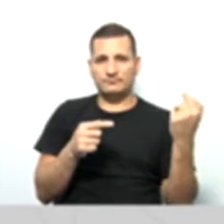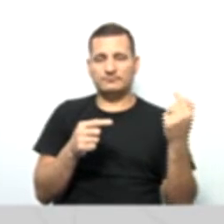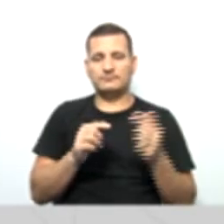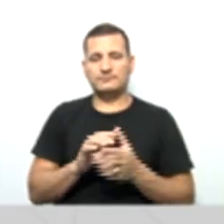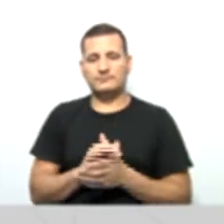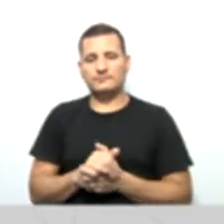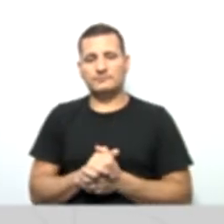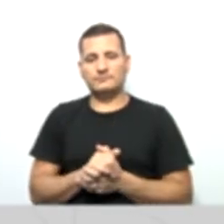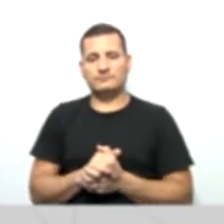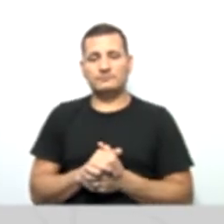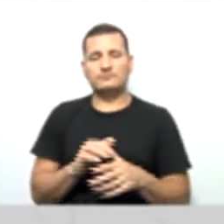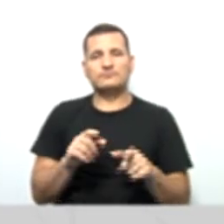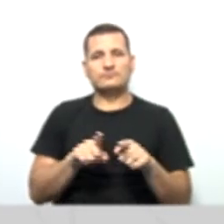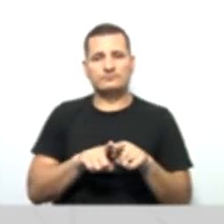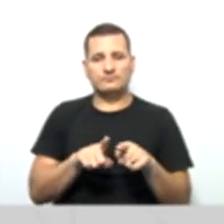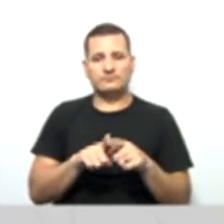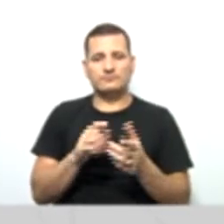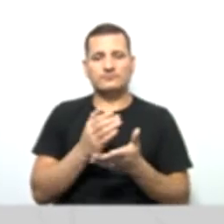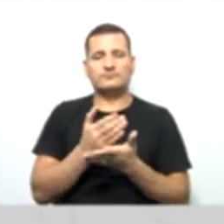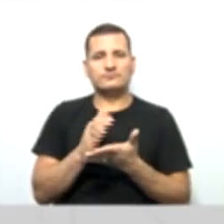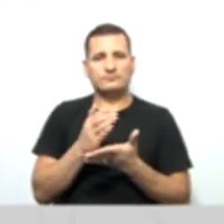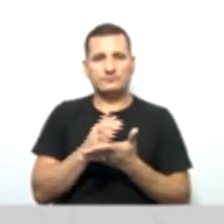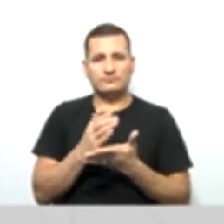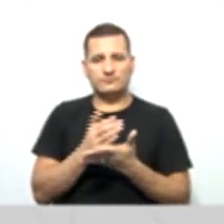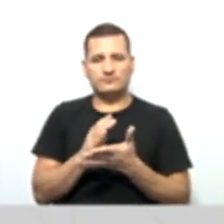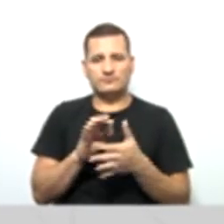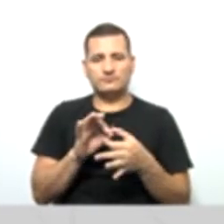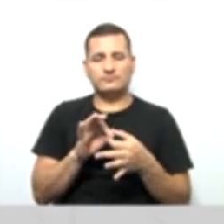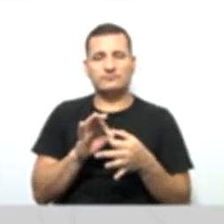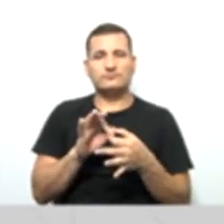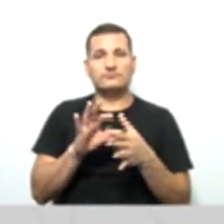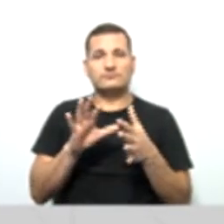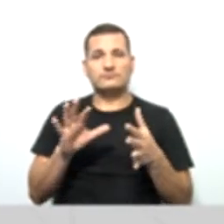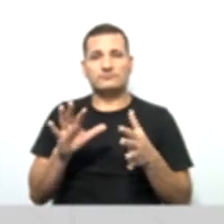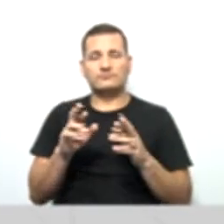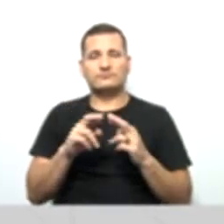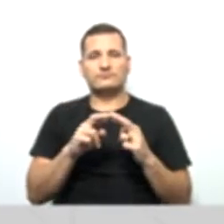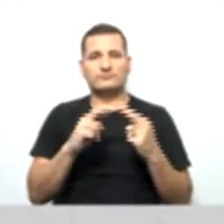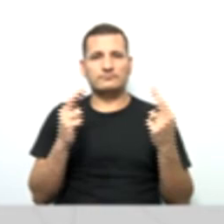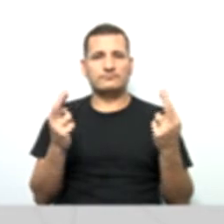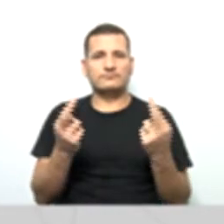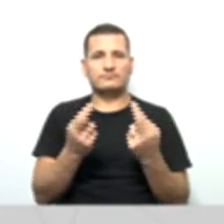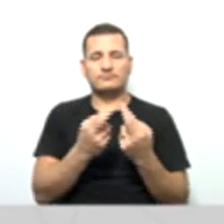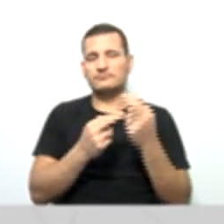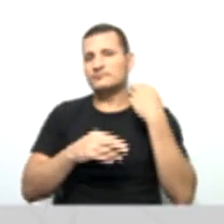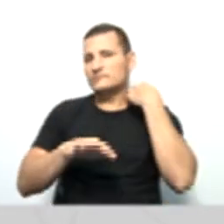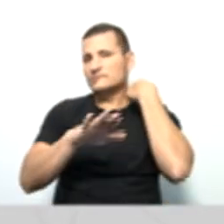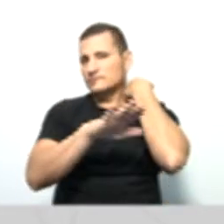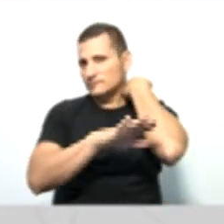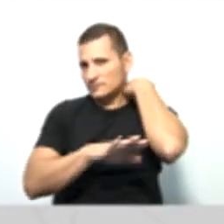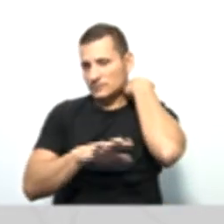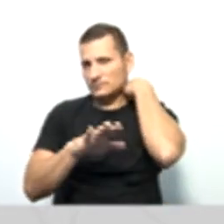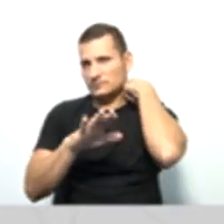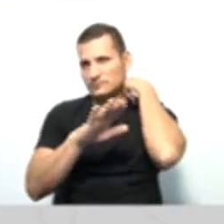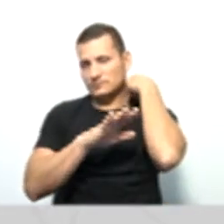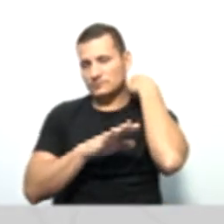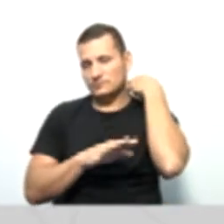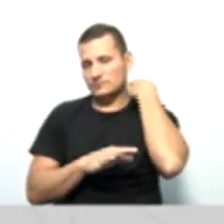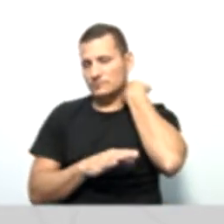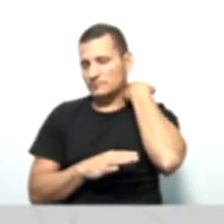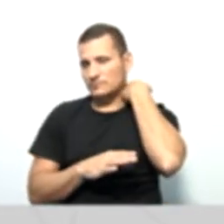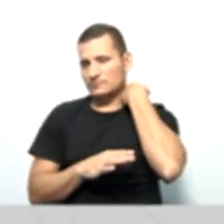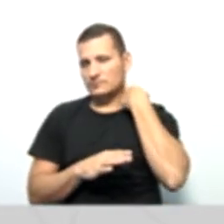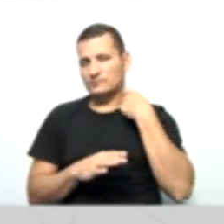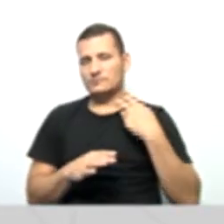como as sobras à disposição da Assembleia Geral Ordinária, né? Por que